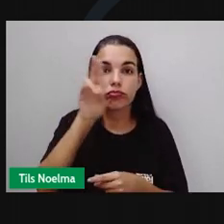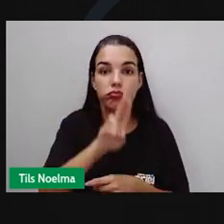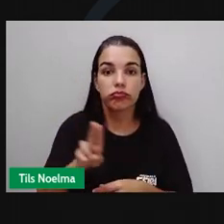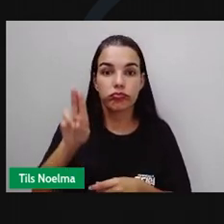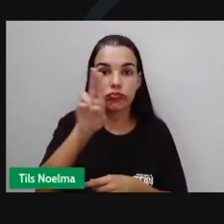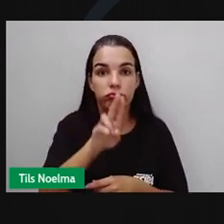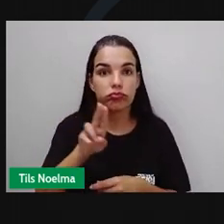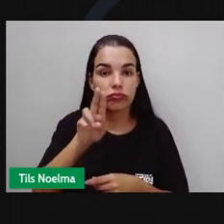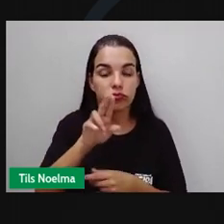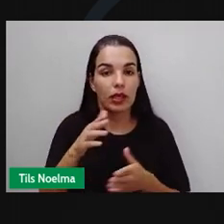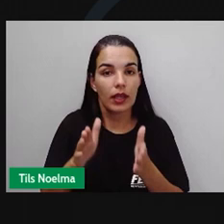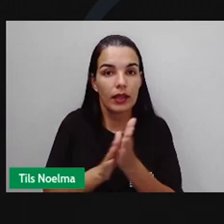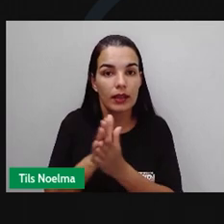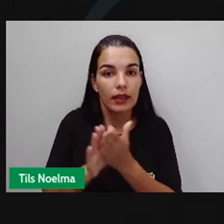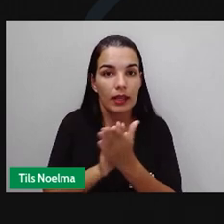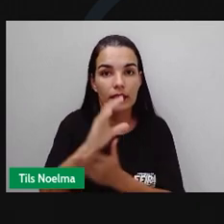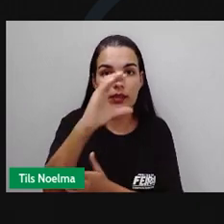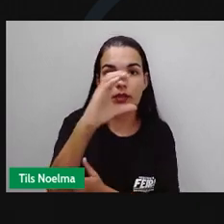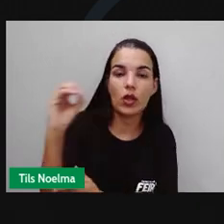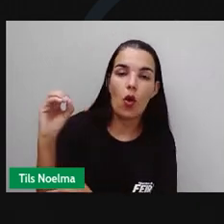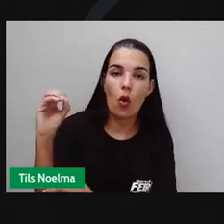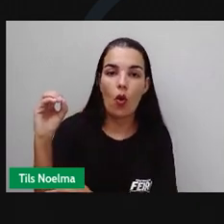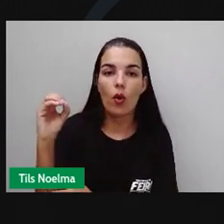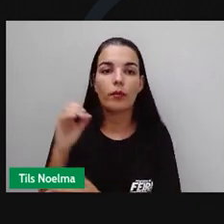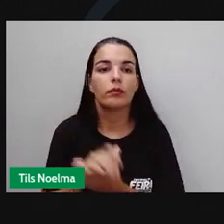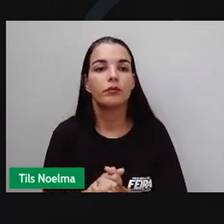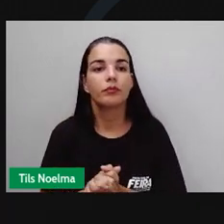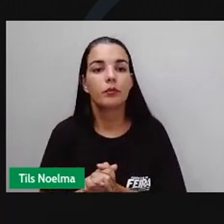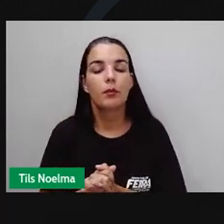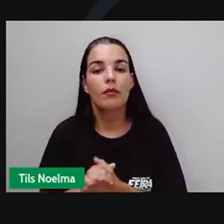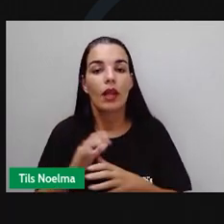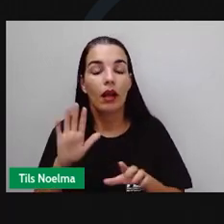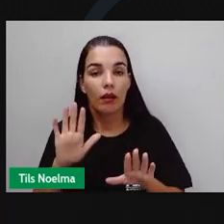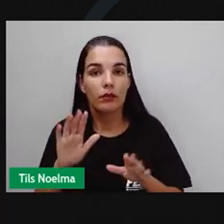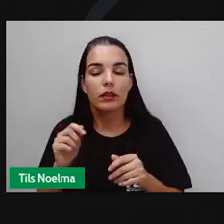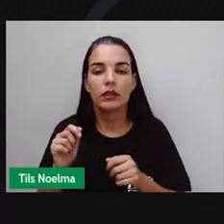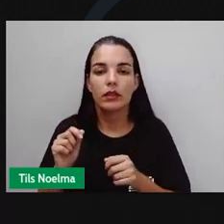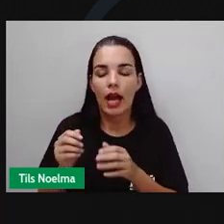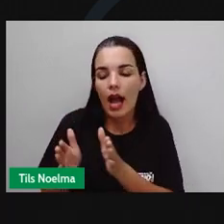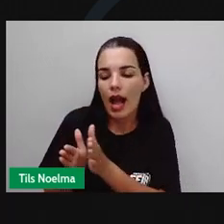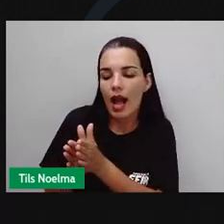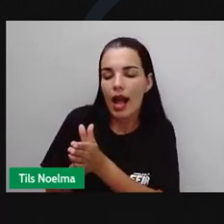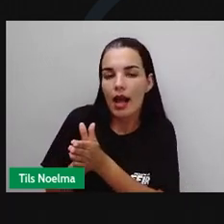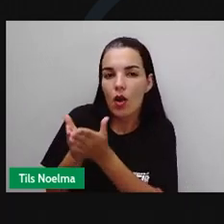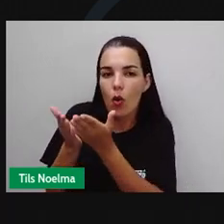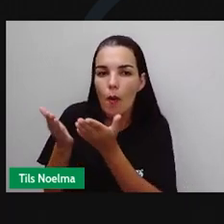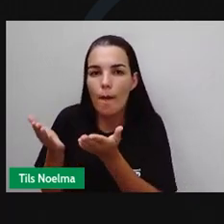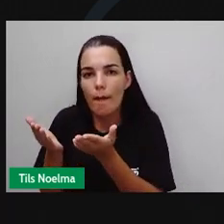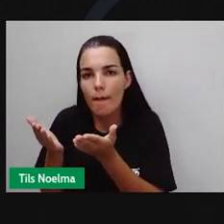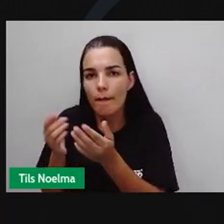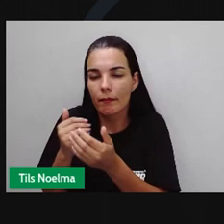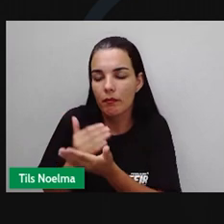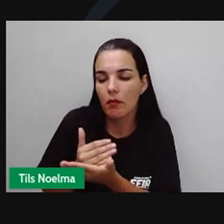anaeróbica. O processo geralmente começa com o fermento natural, já nas uvas.